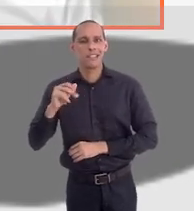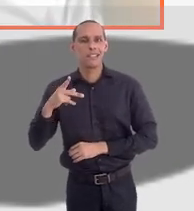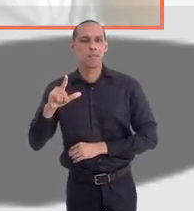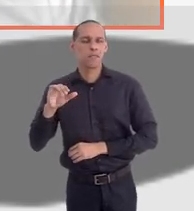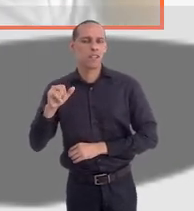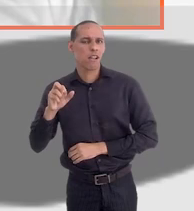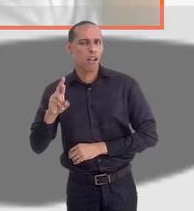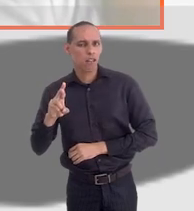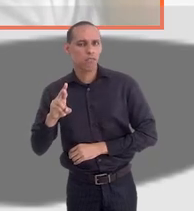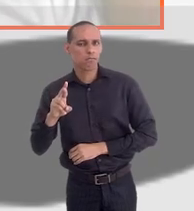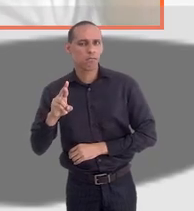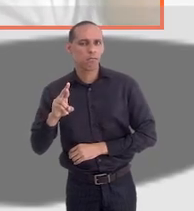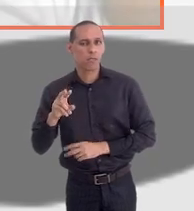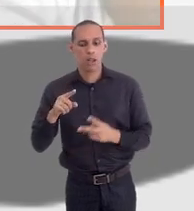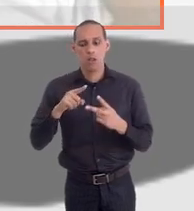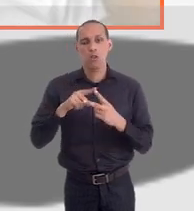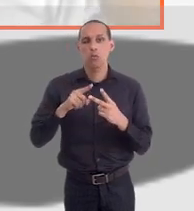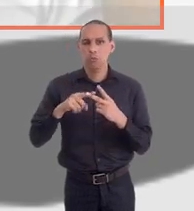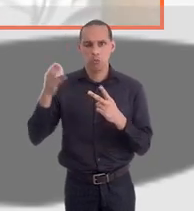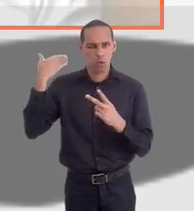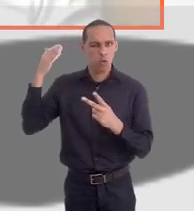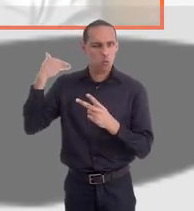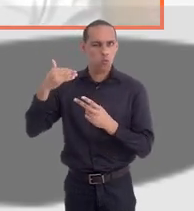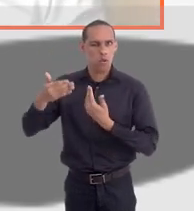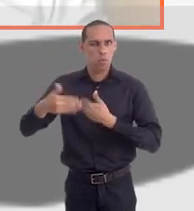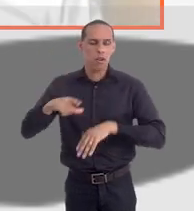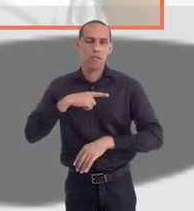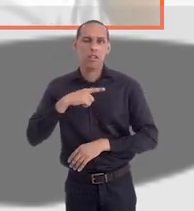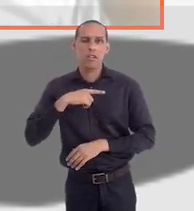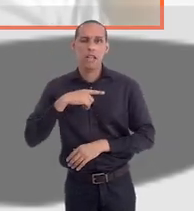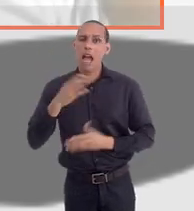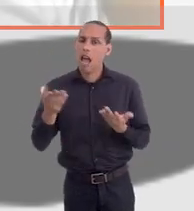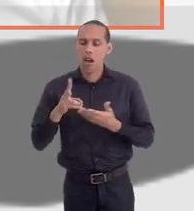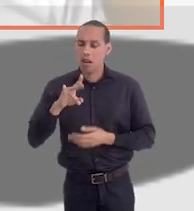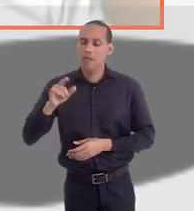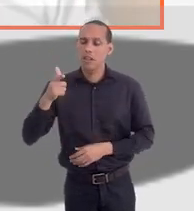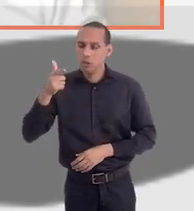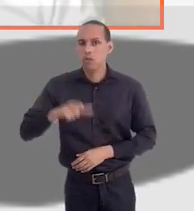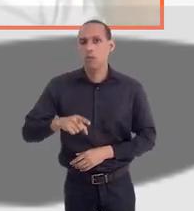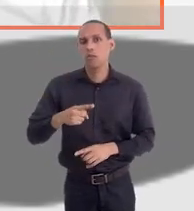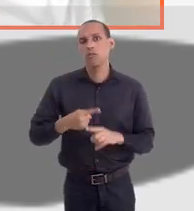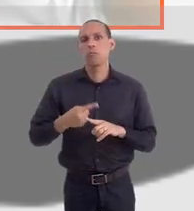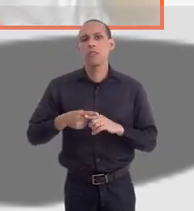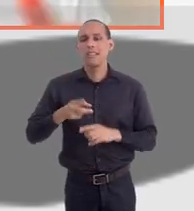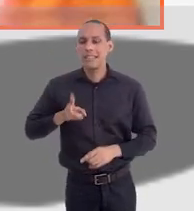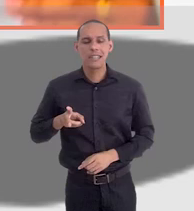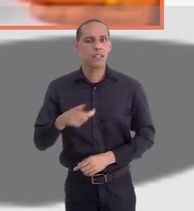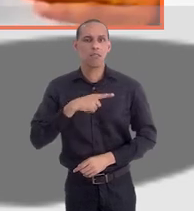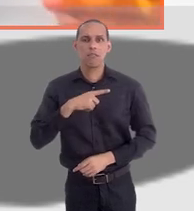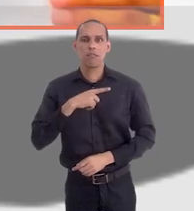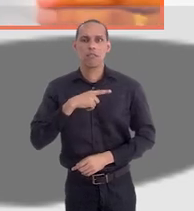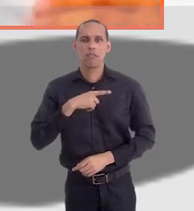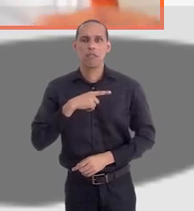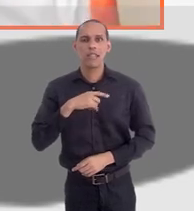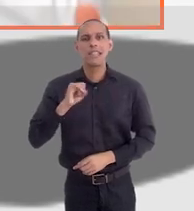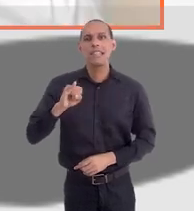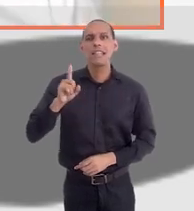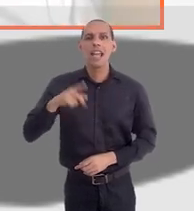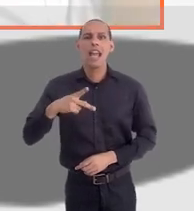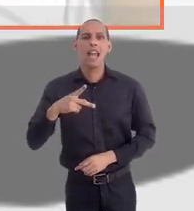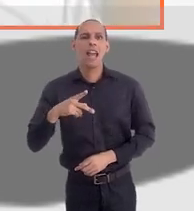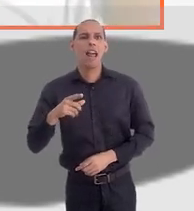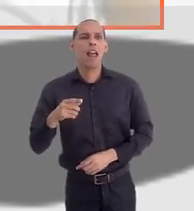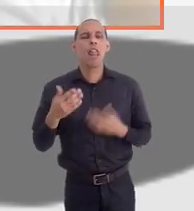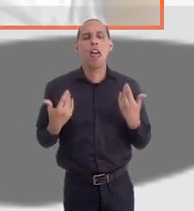envolvendo essa temática. Duas foram de regime disciplinar. Vai se repetir, porque são questões que não tem como não cair. Então, saber se a transgressão é leve,